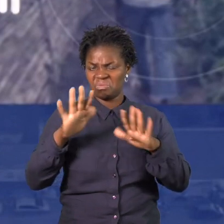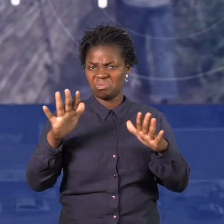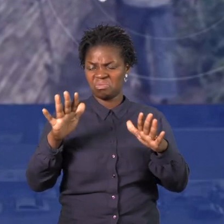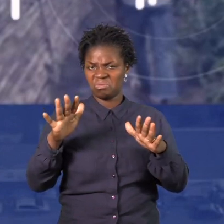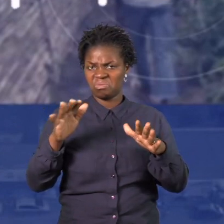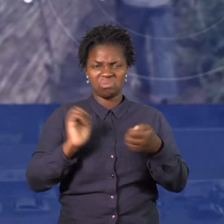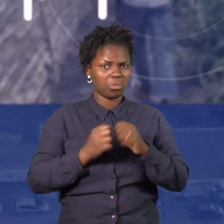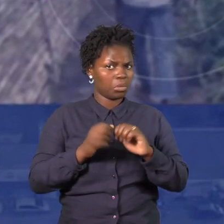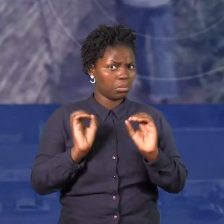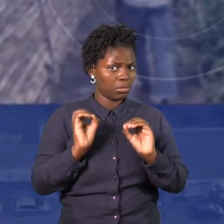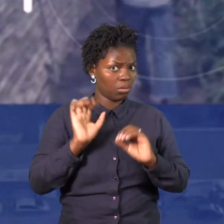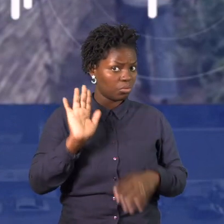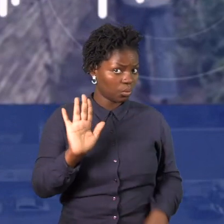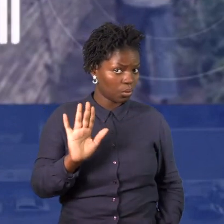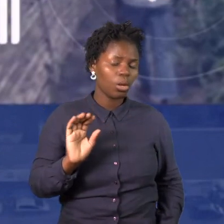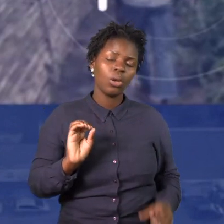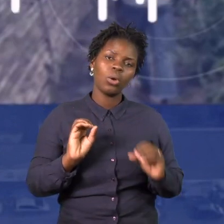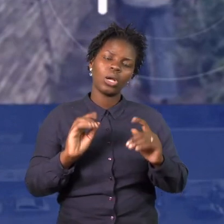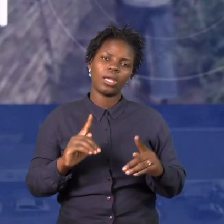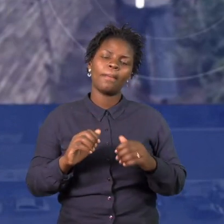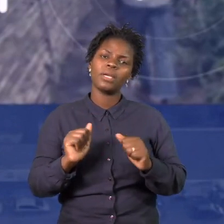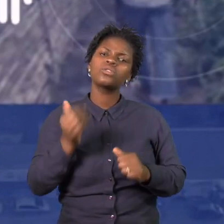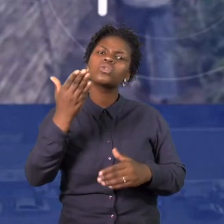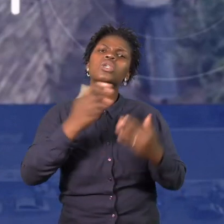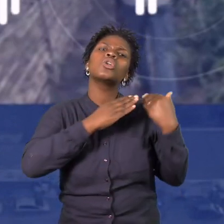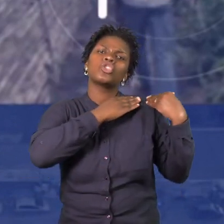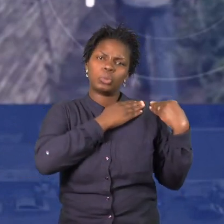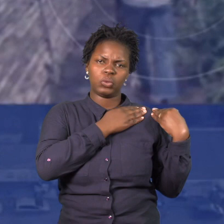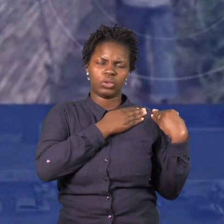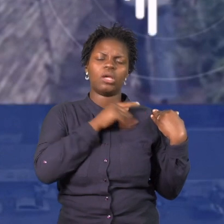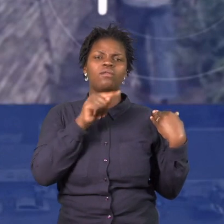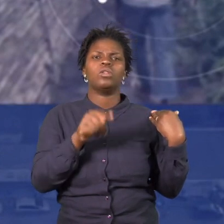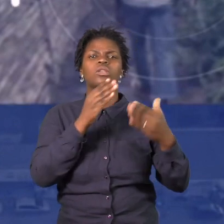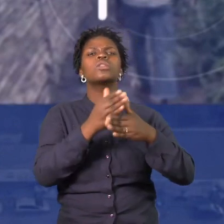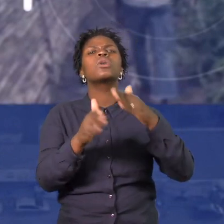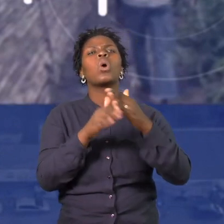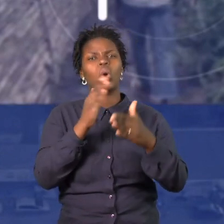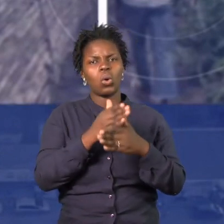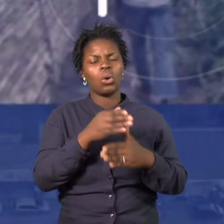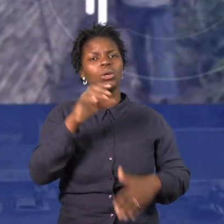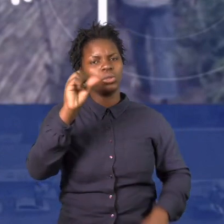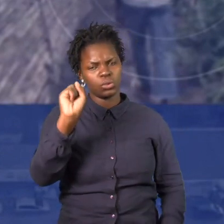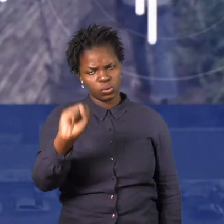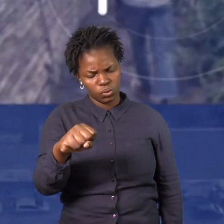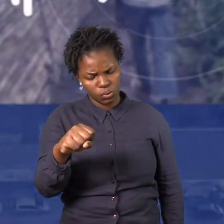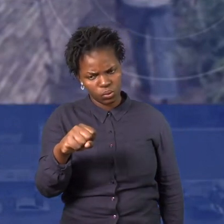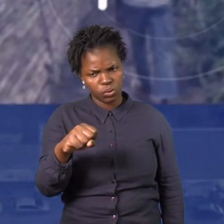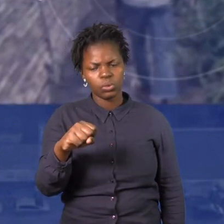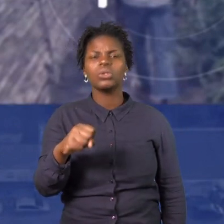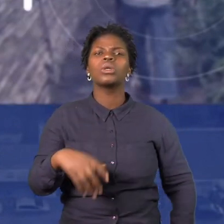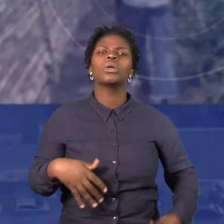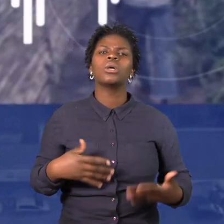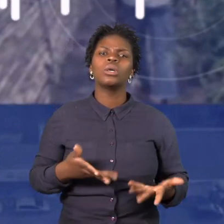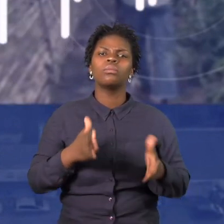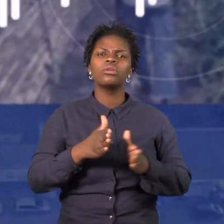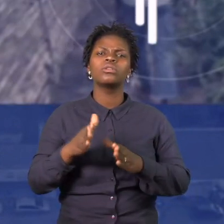responsabilizados por isso. É por isso que a gente questionava o porquê de alguns colaboradores trabalharem sem a verificação do uso de equipamentos. E como